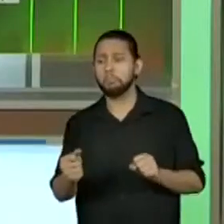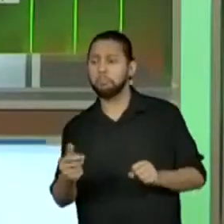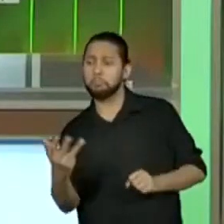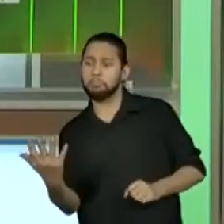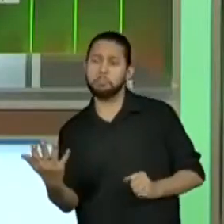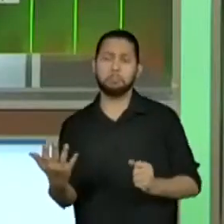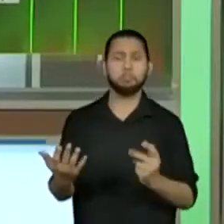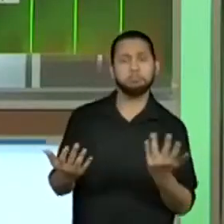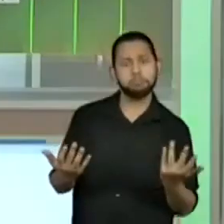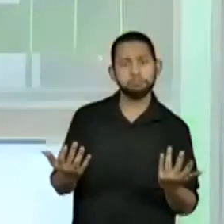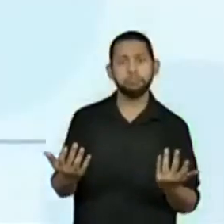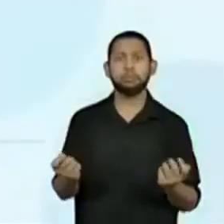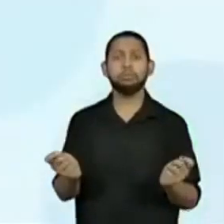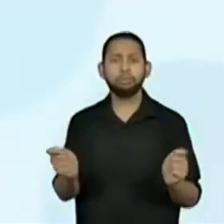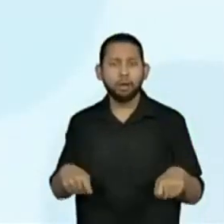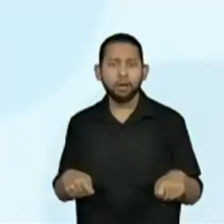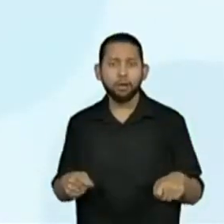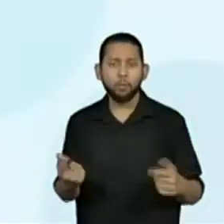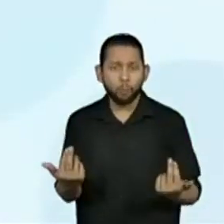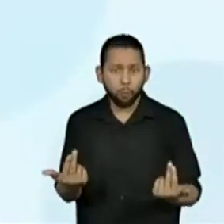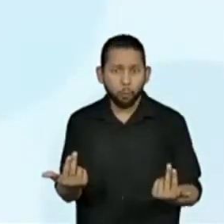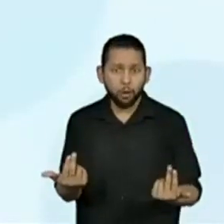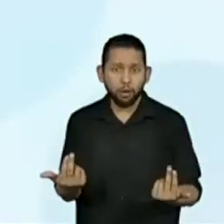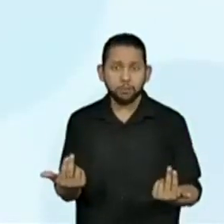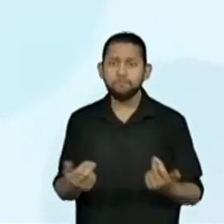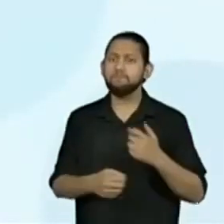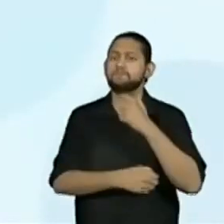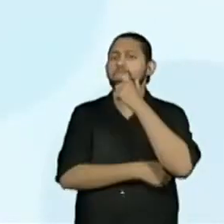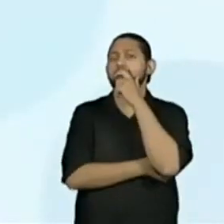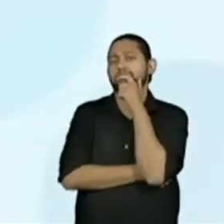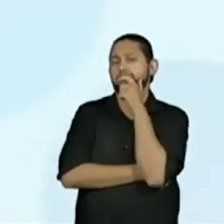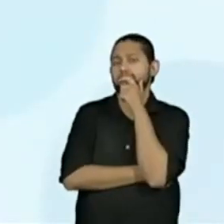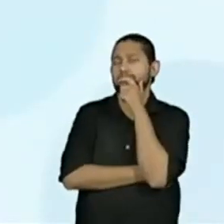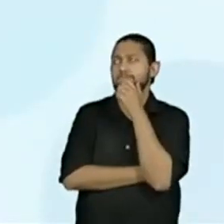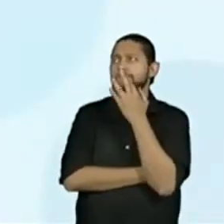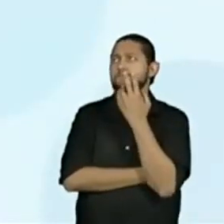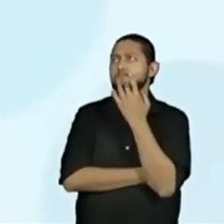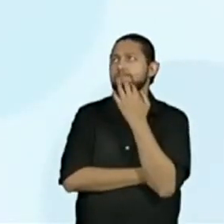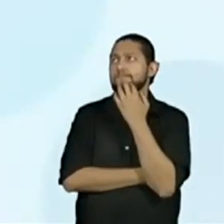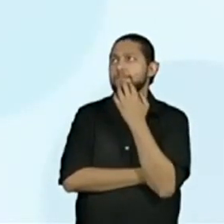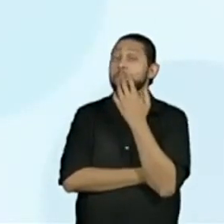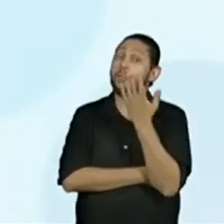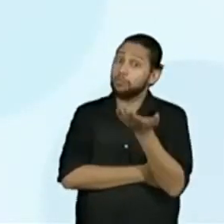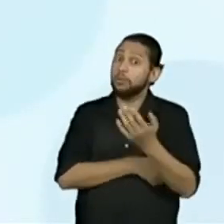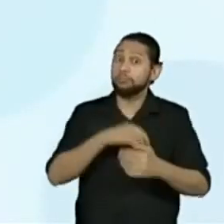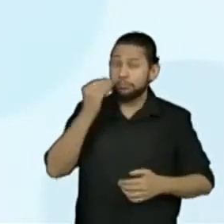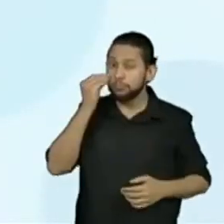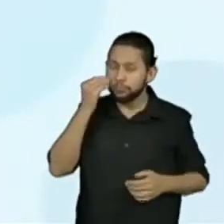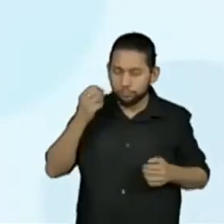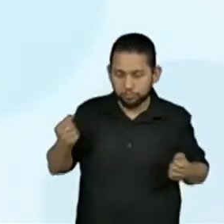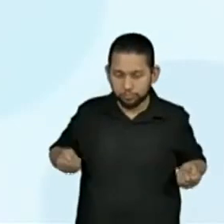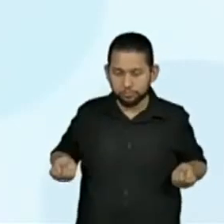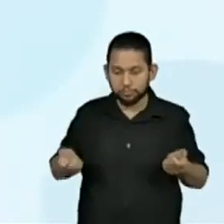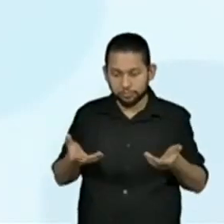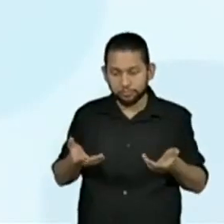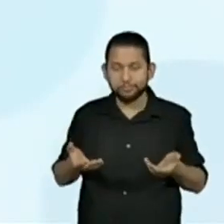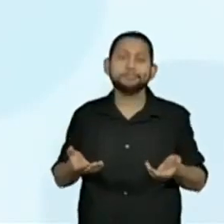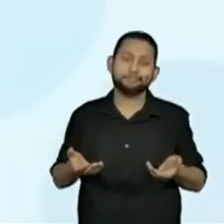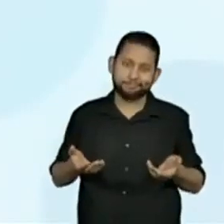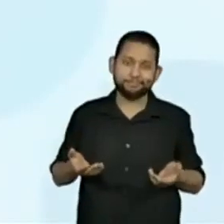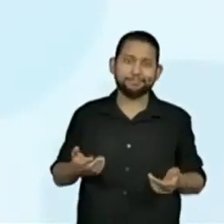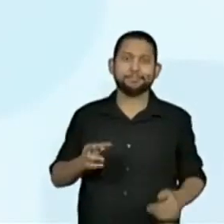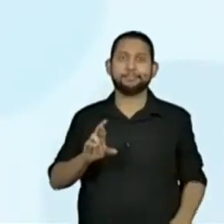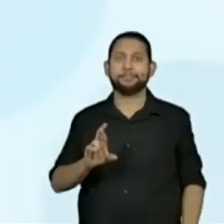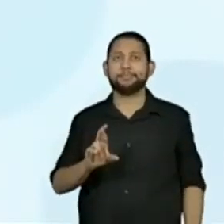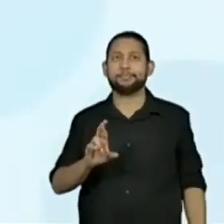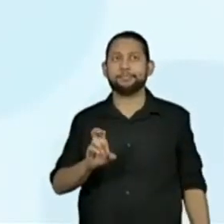opinião, quem tem mais chance de ganhar? Bom, tendo feito o experimento, o Renan tem mais chance